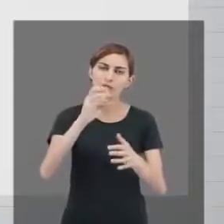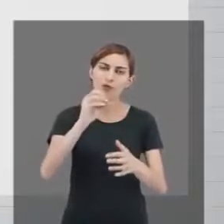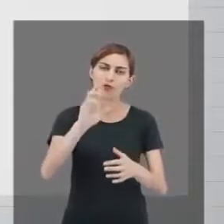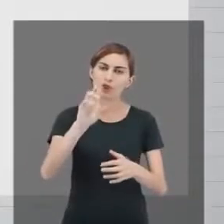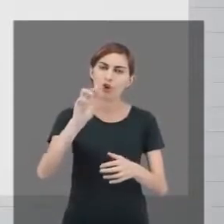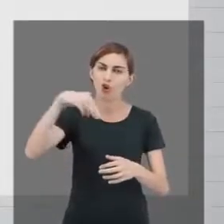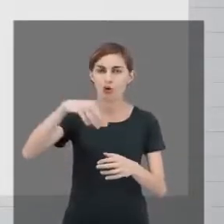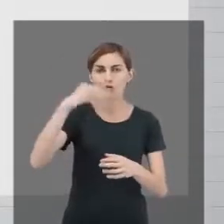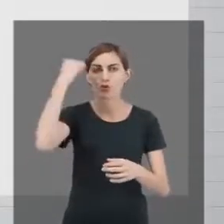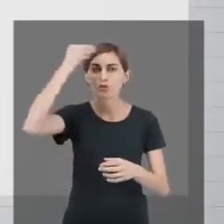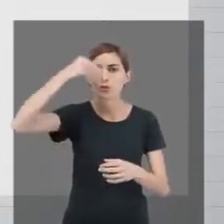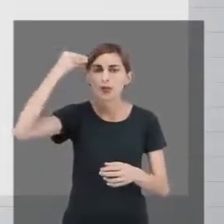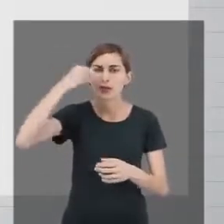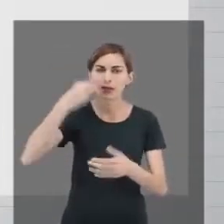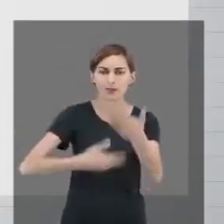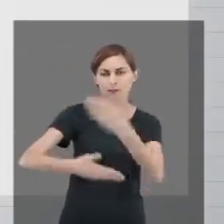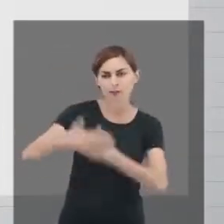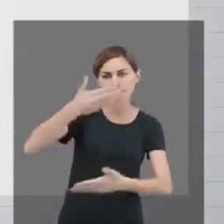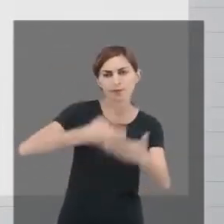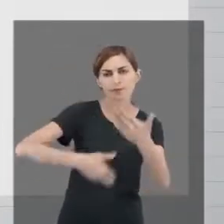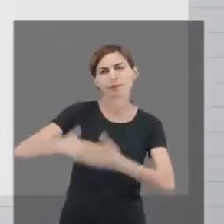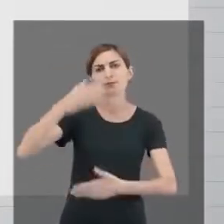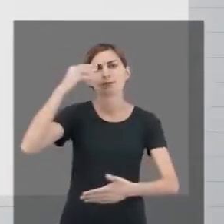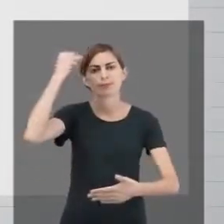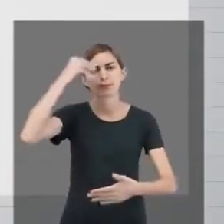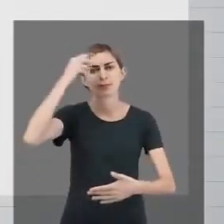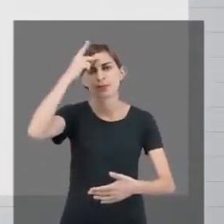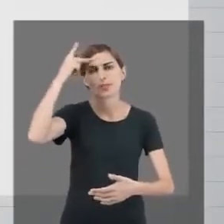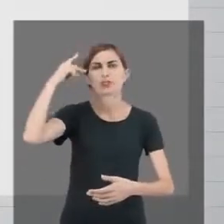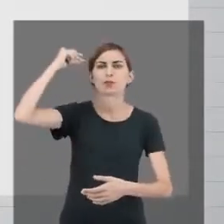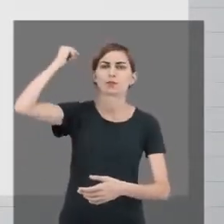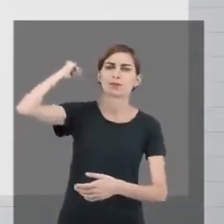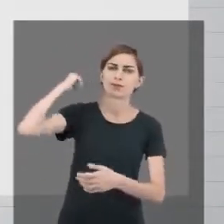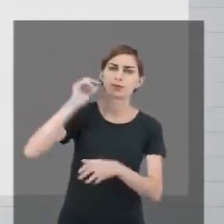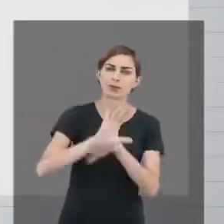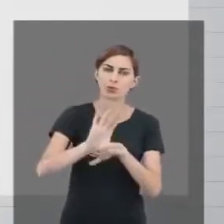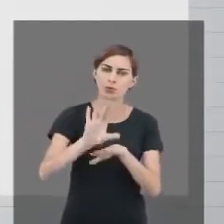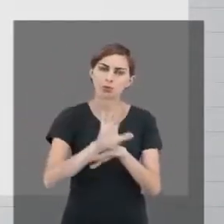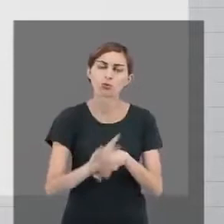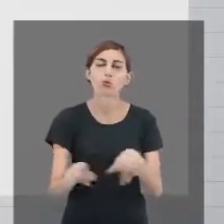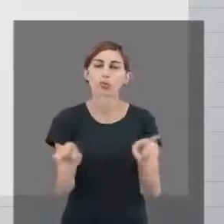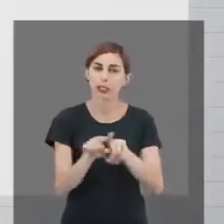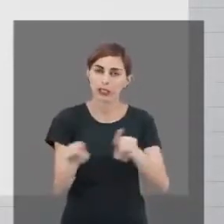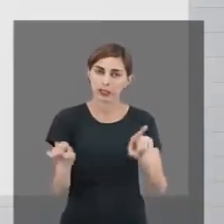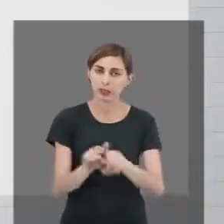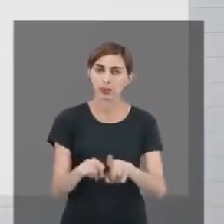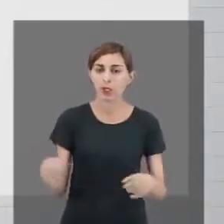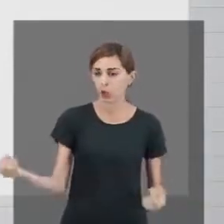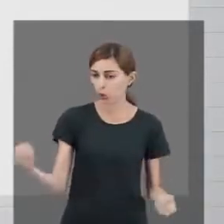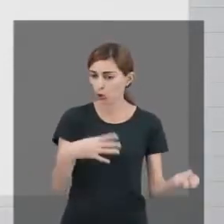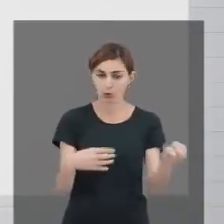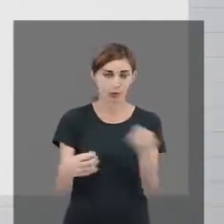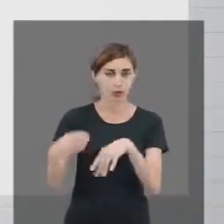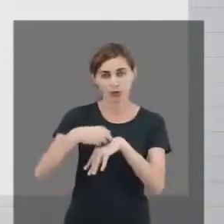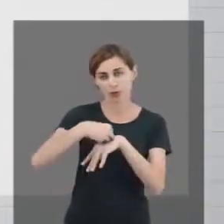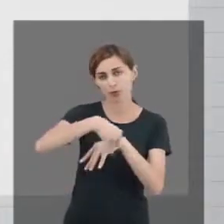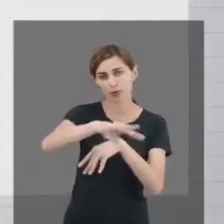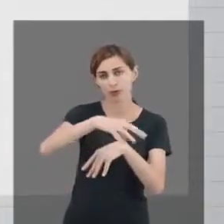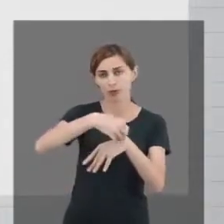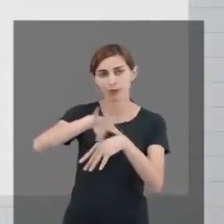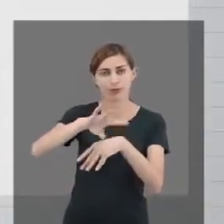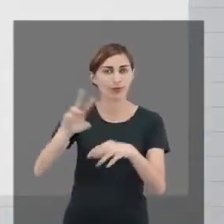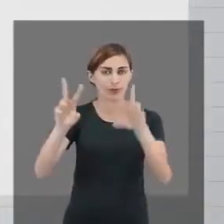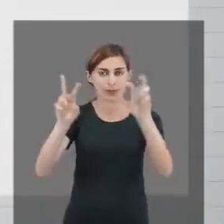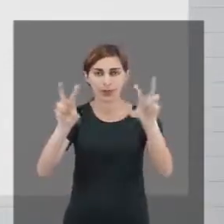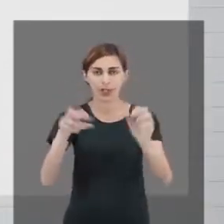experiências com essas pessoas que já são mais antigas no curso, assim como trazer atualizações dentro da